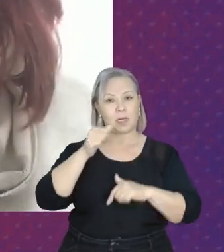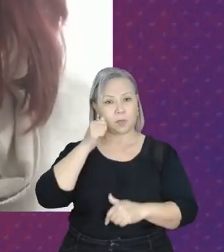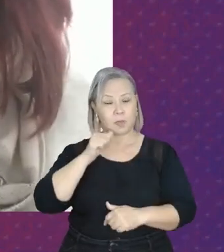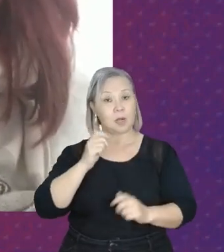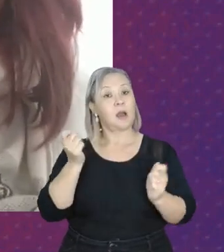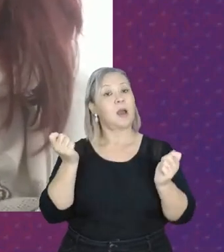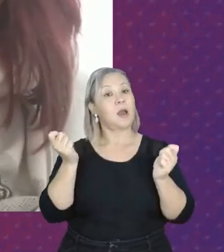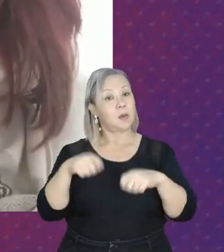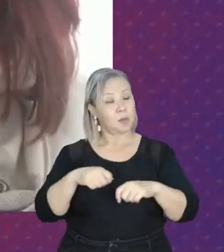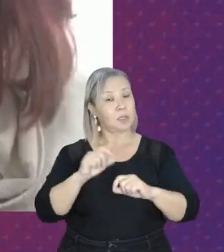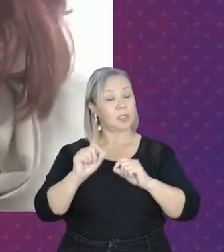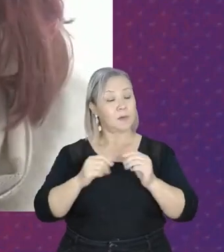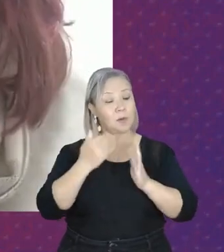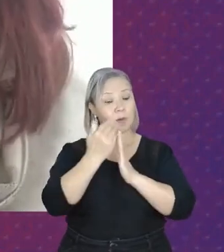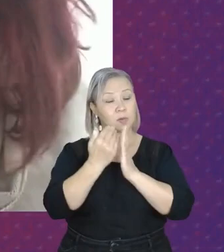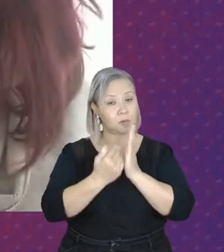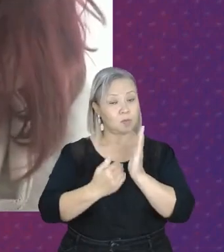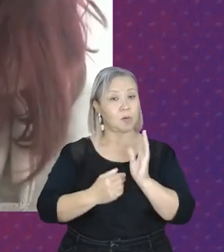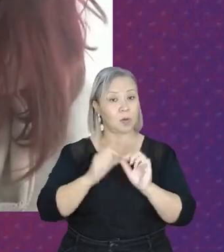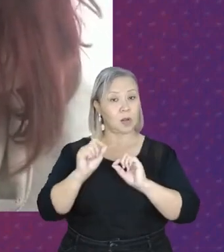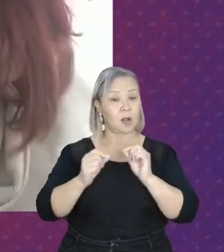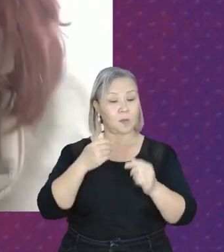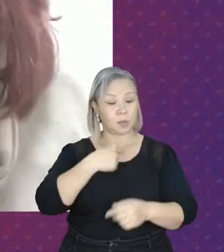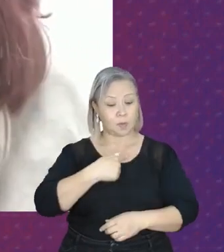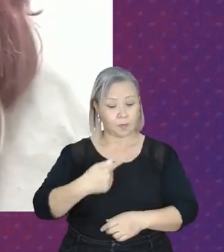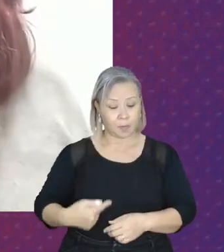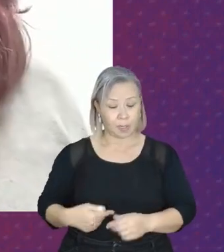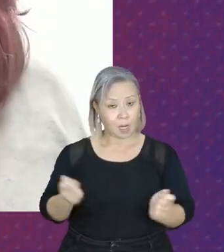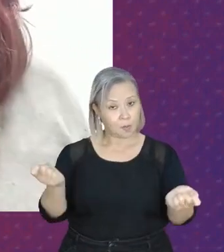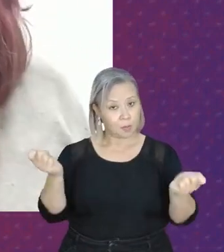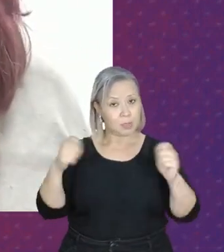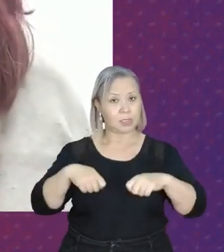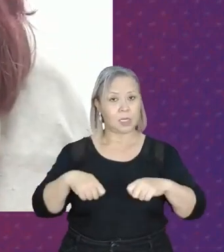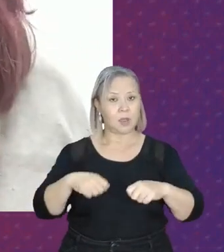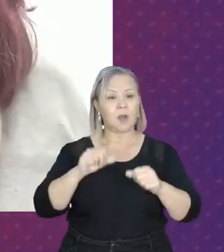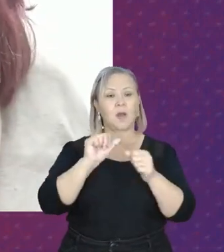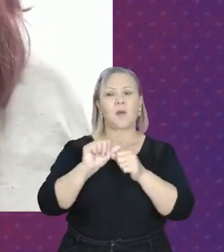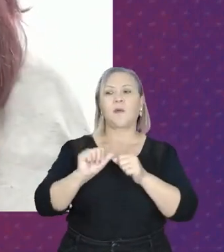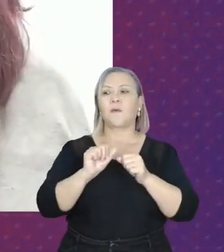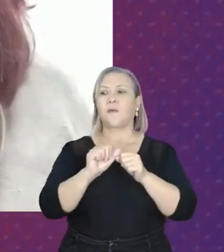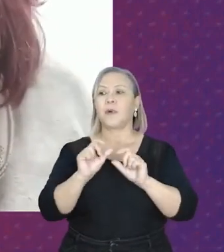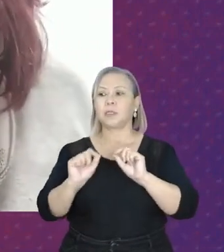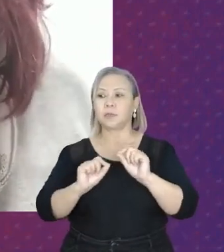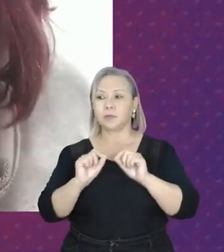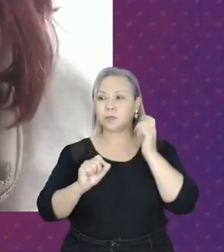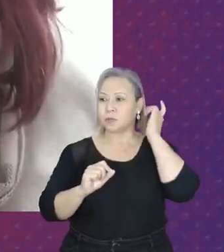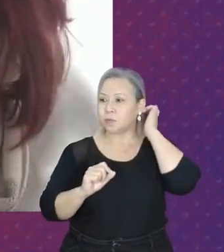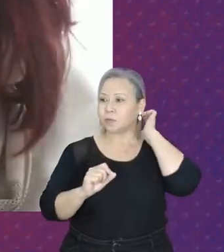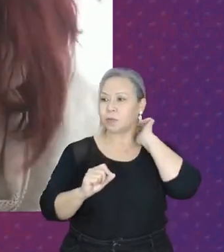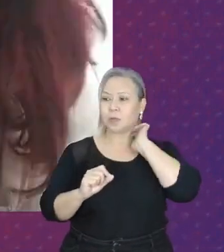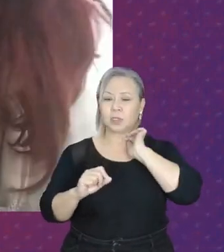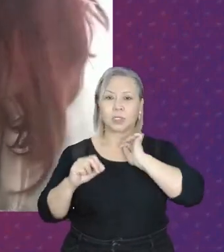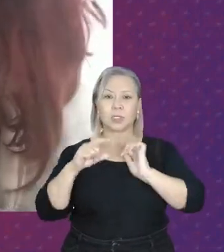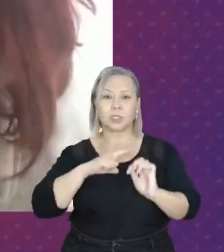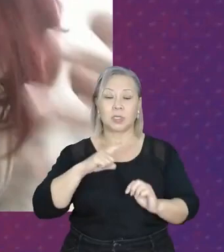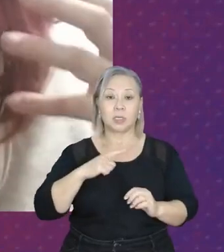dos nossos programas de governo, e isso é possível fazendo com que a gente tenha um pacto que